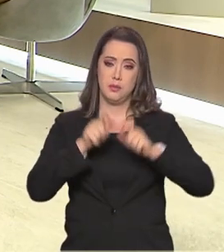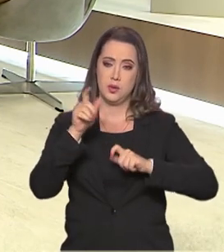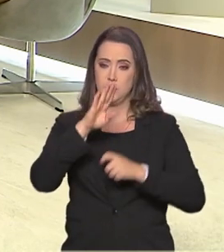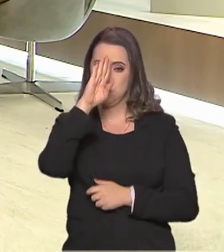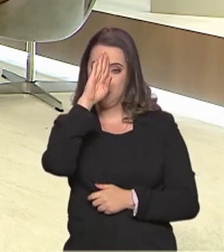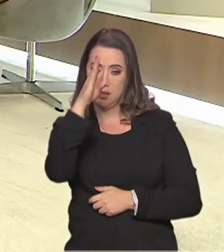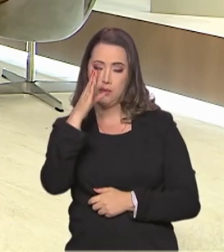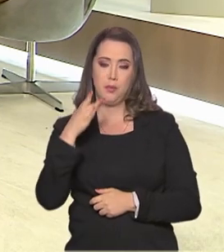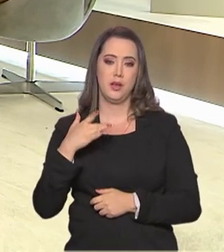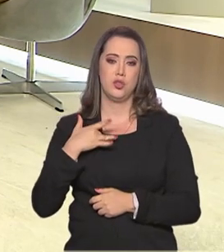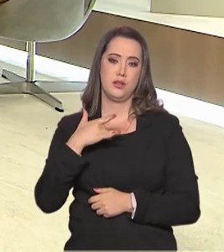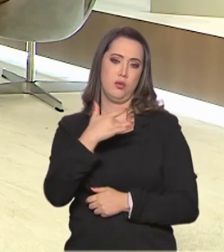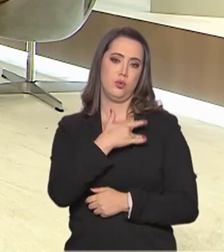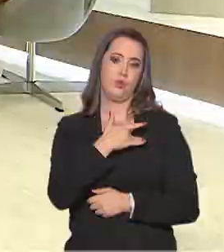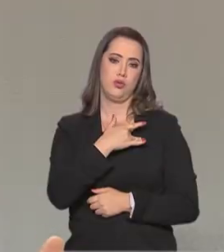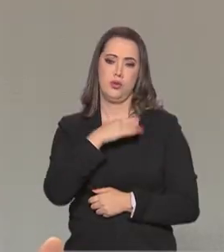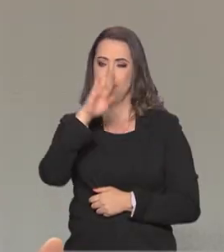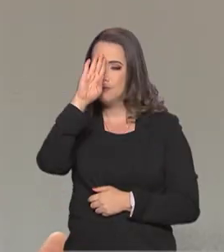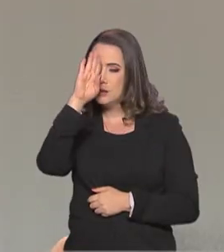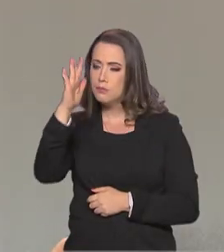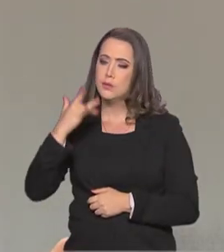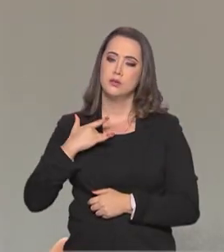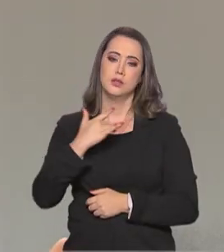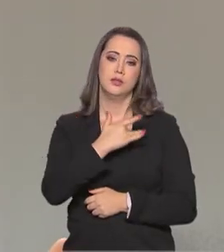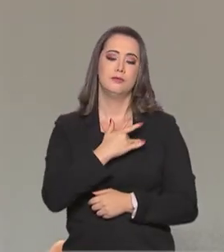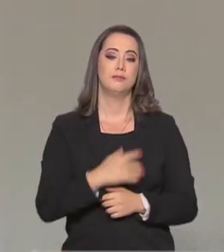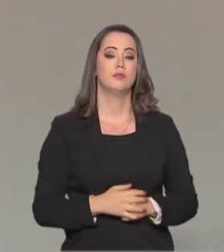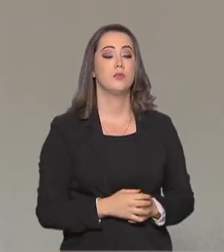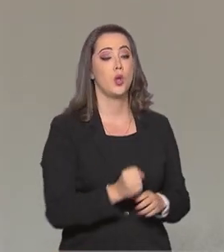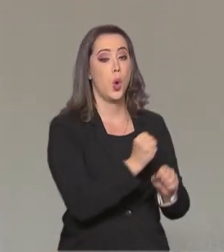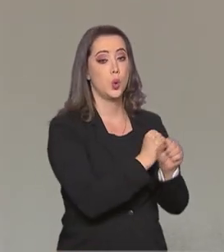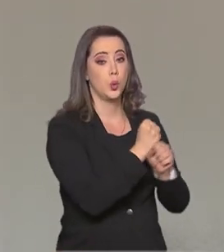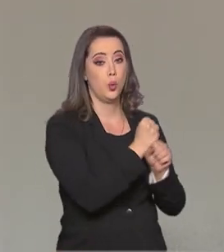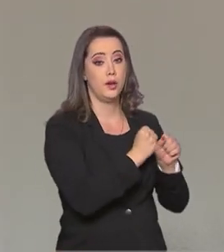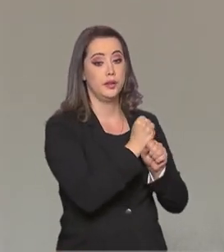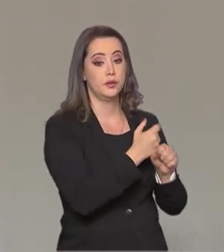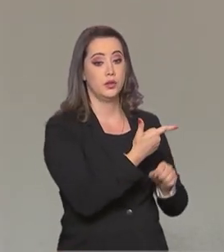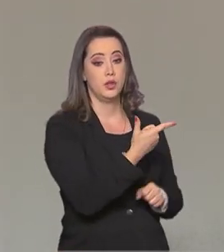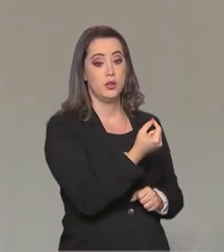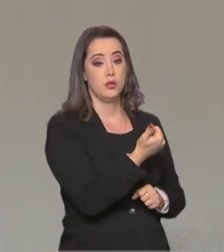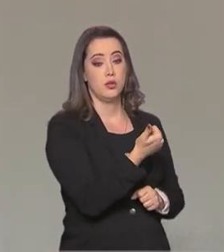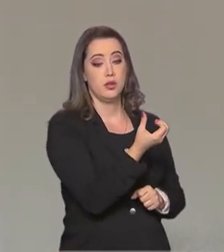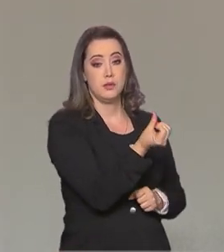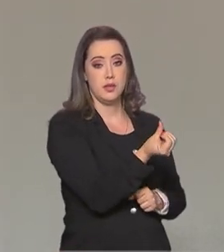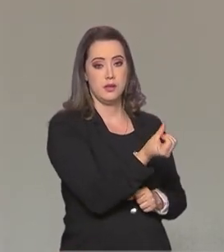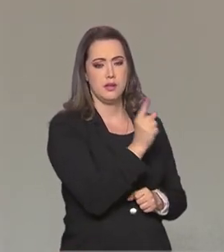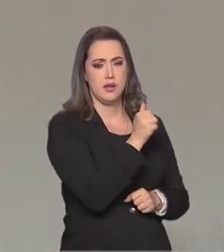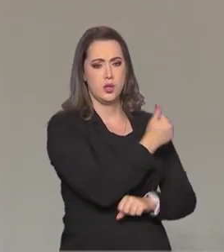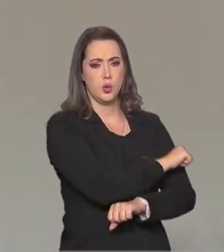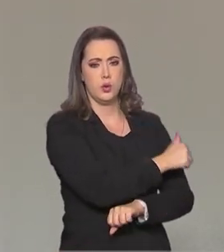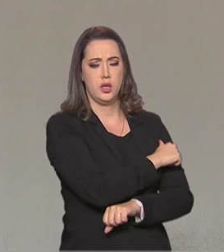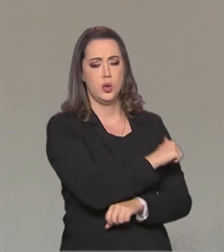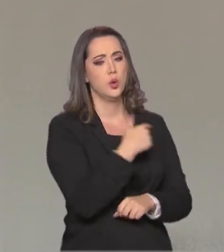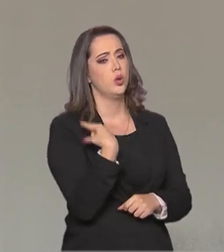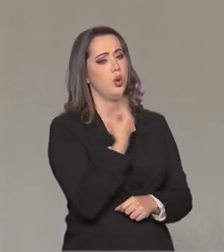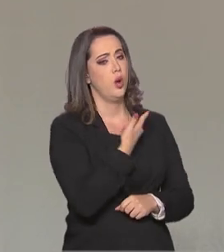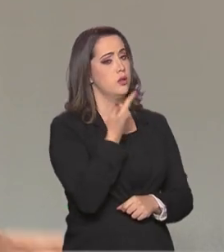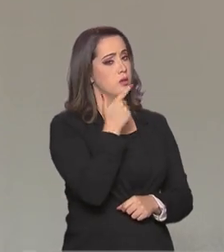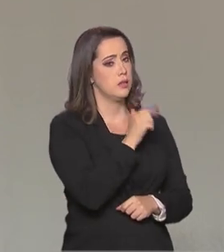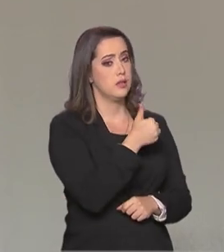principalmente, saudáveis. Em 2016, no Rio de Janeiro, obtivemos 19 medalhas entre ouro, prata e bronze.